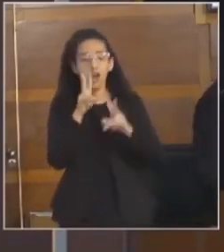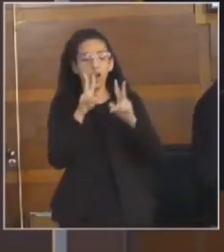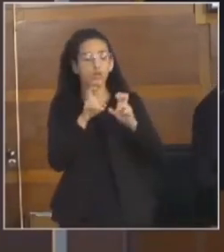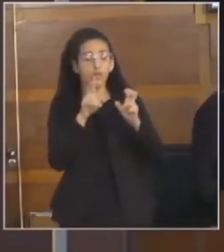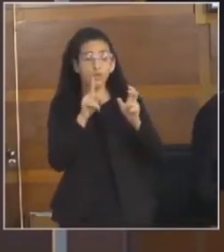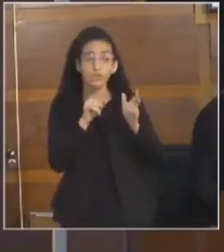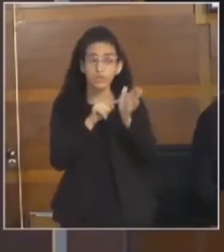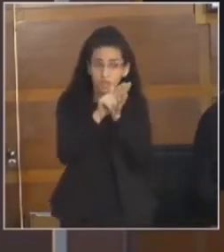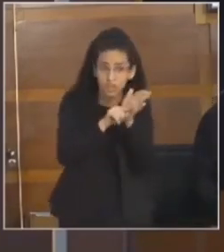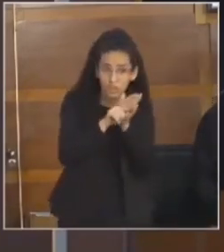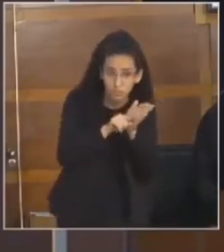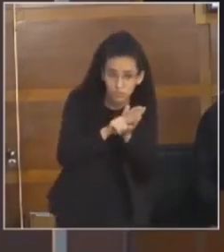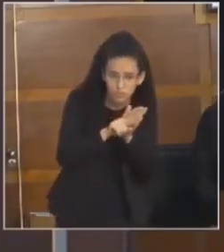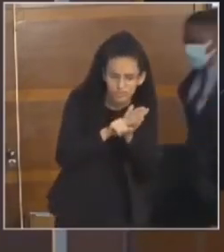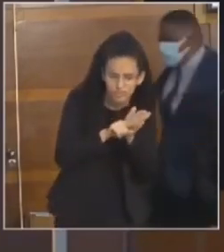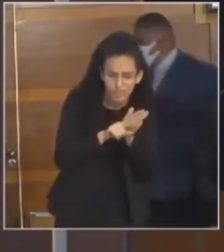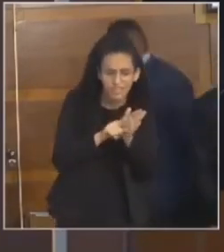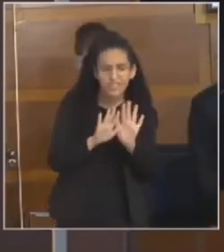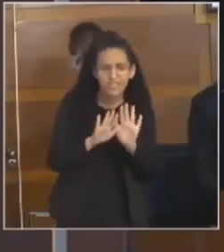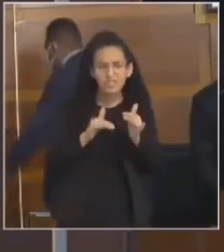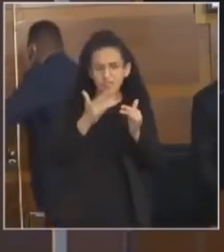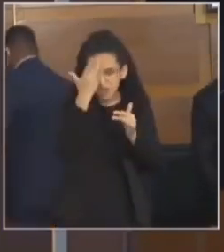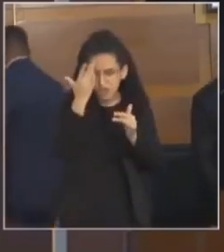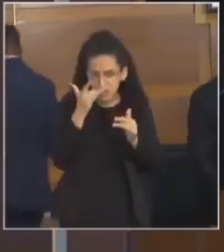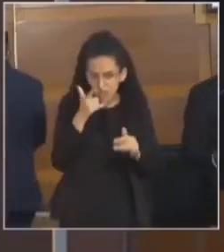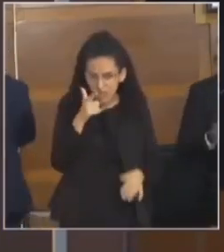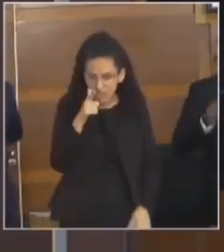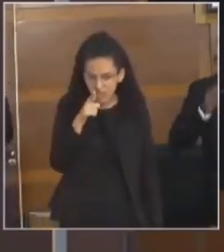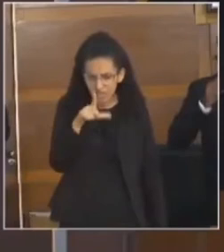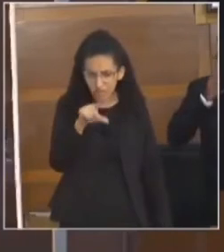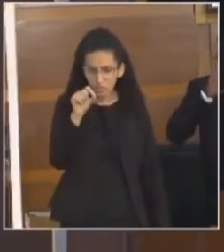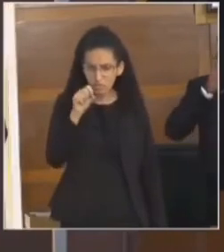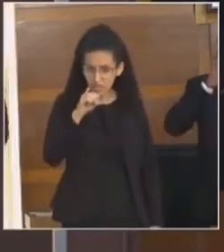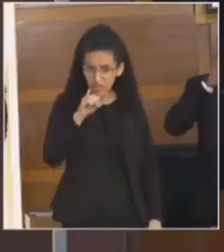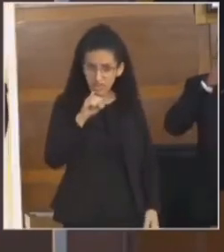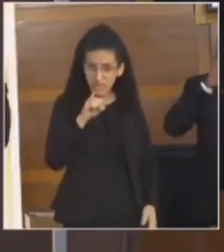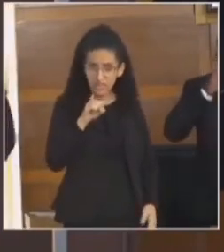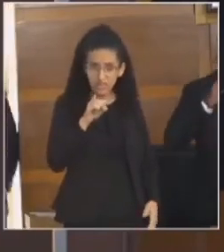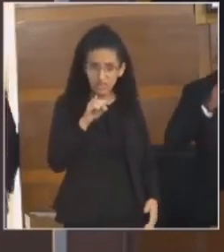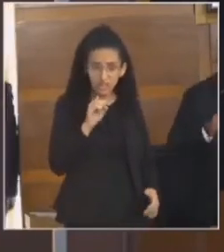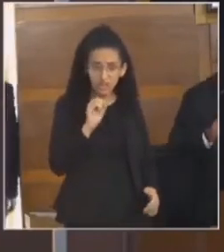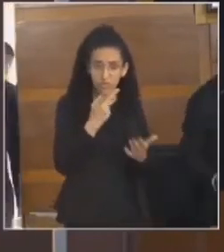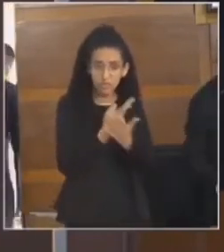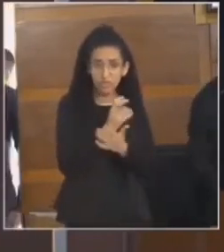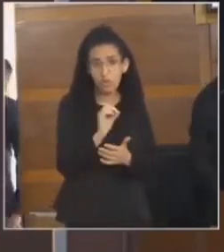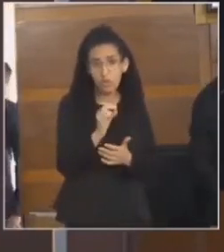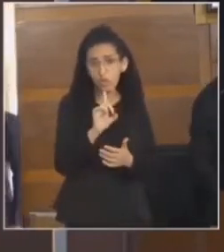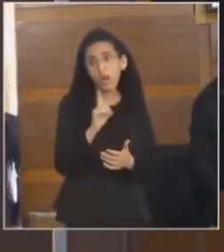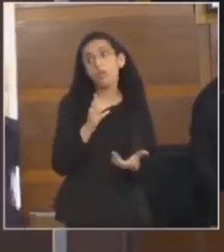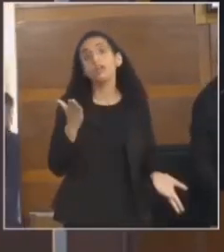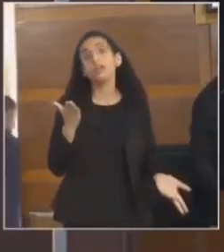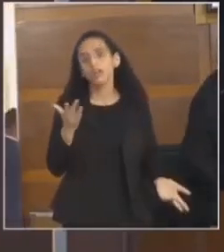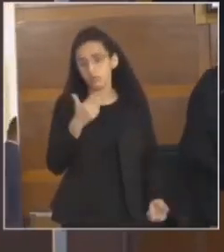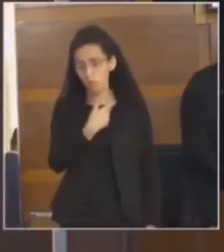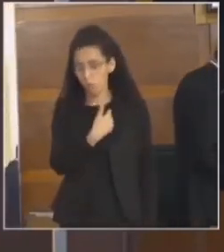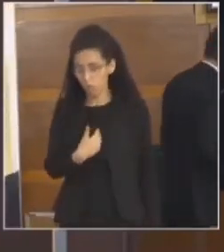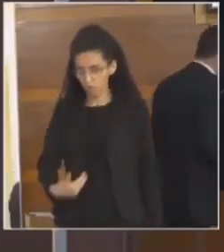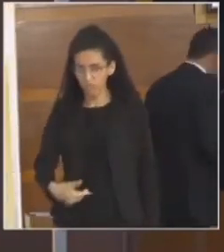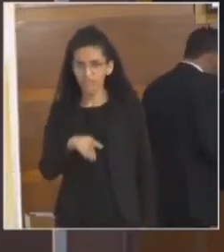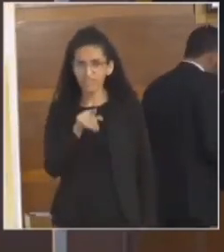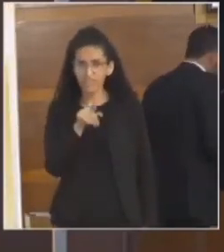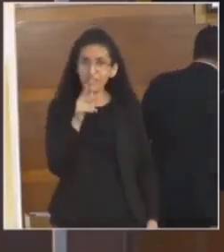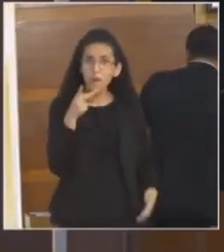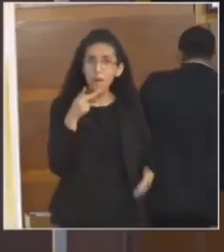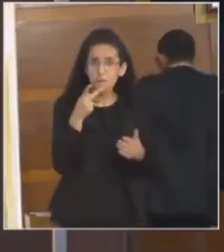avaliadas e quem decidiria se elas seriam aplicadas seria o governo. Então ele